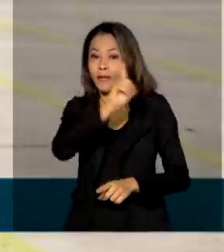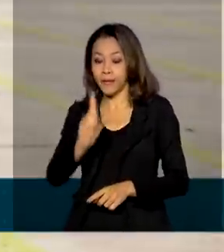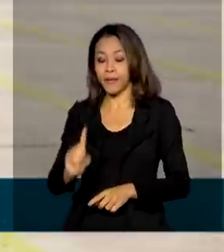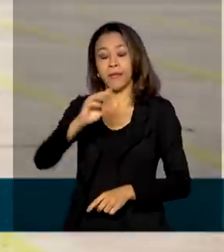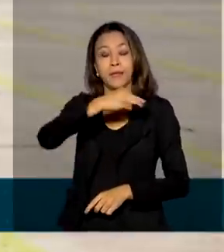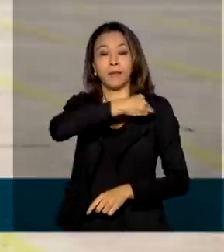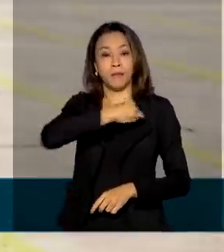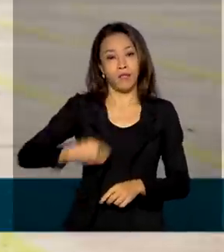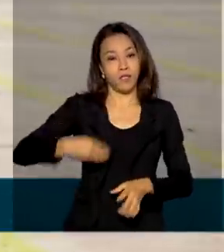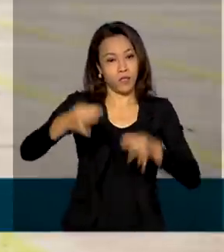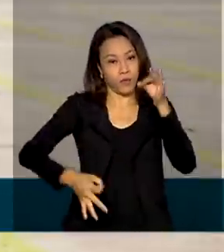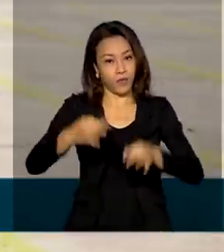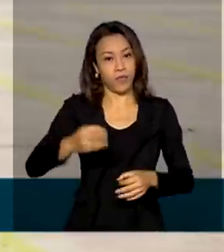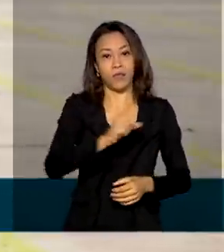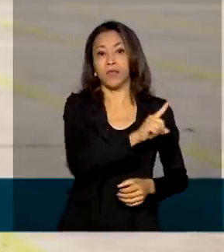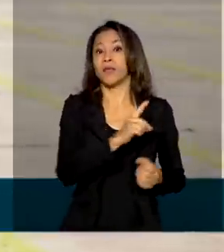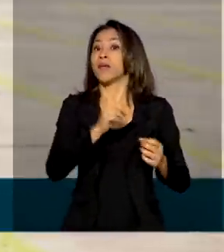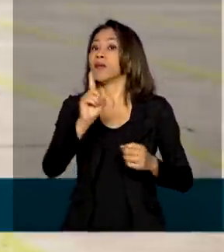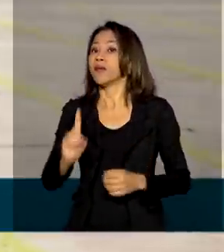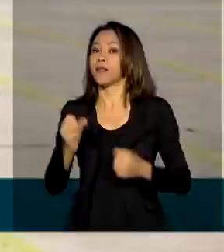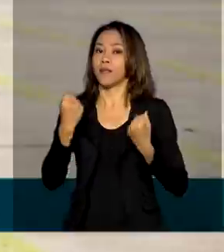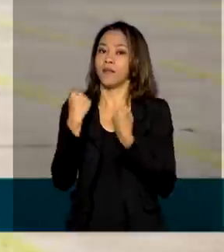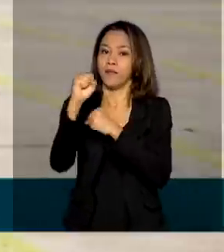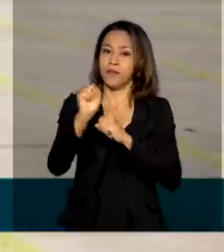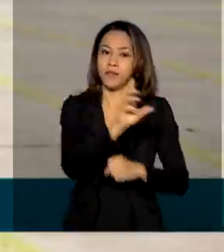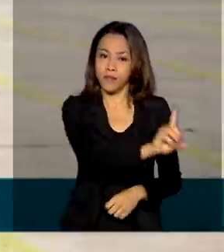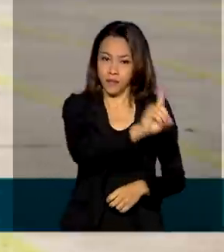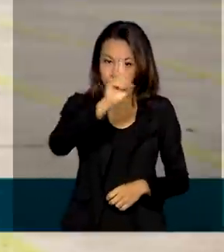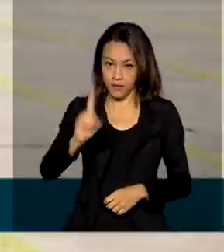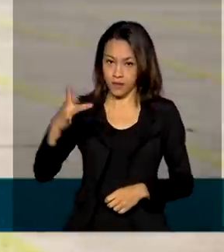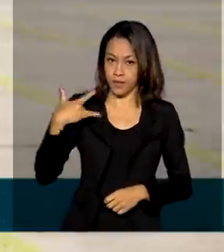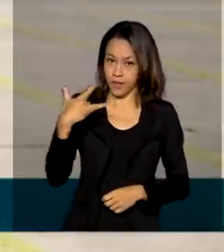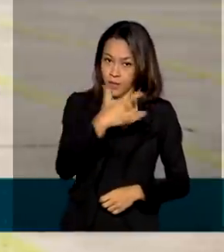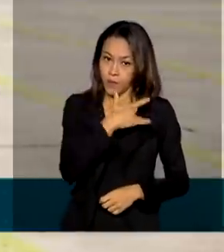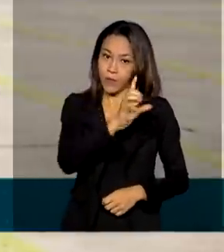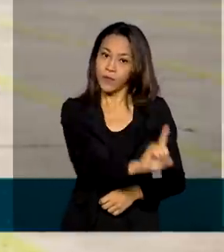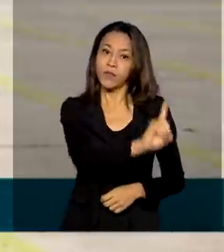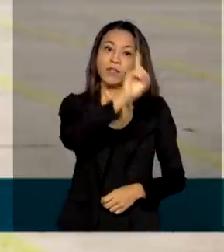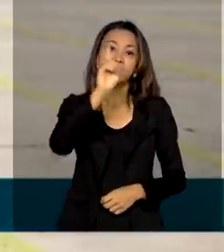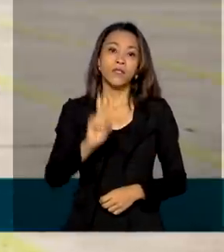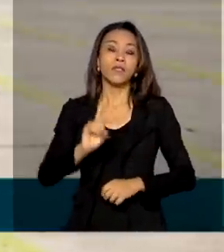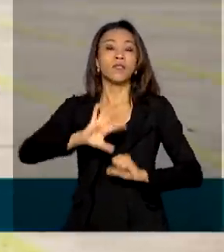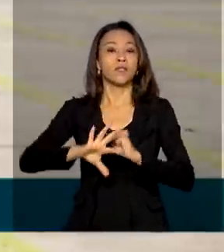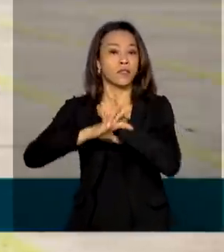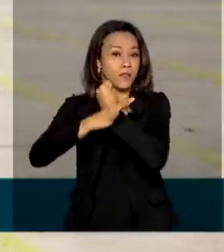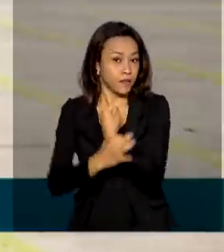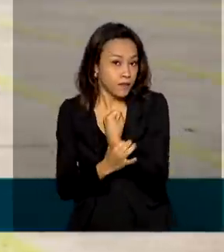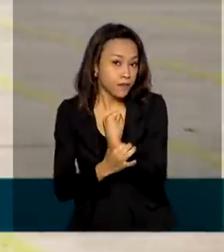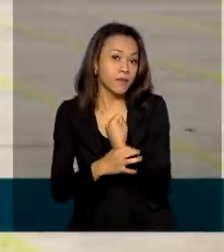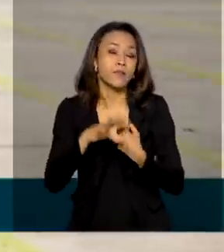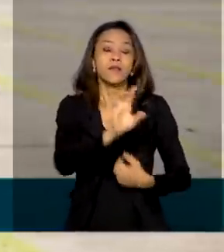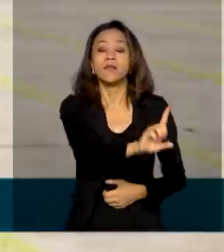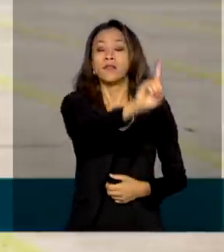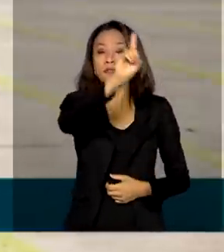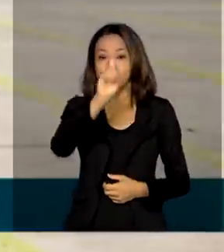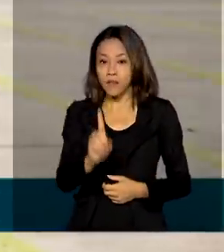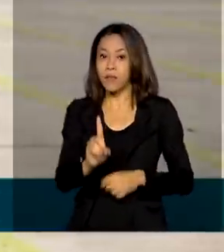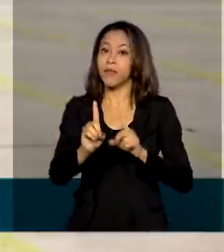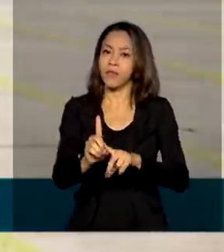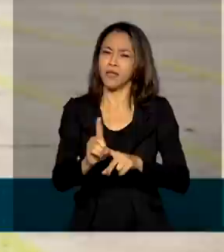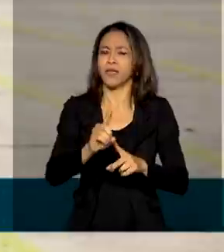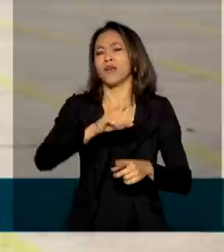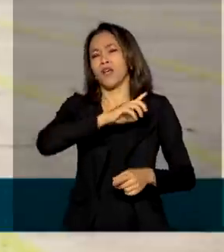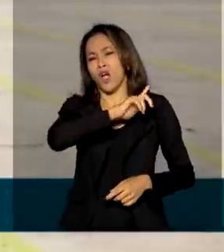Pública, da Defesa, da Saúde, da Secretaria de Governo, da Segurança Institucional e da Advocacia Geral da União, além de